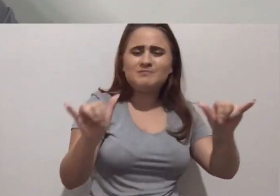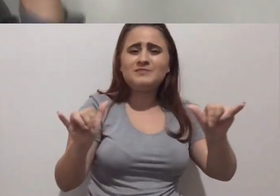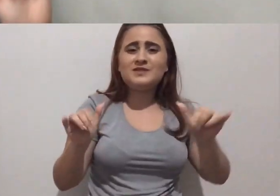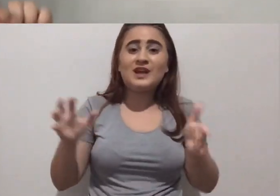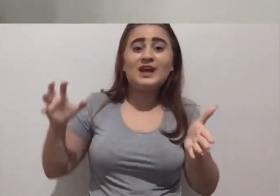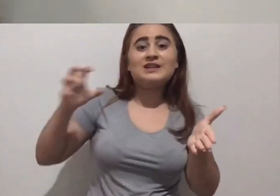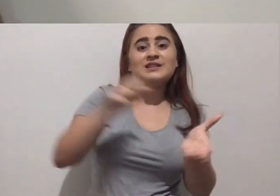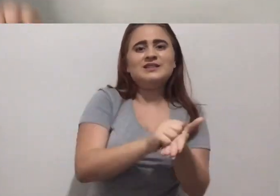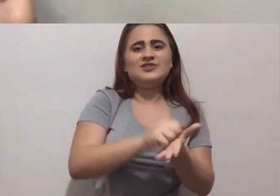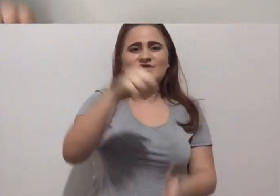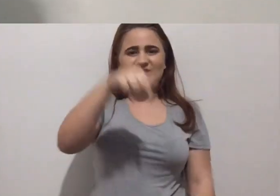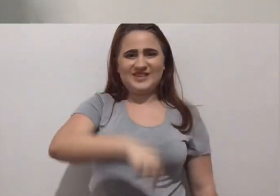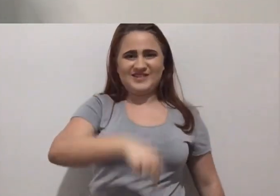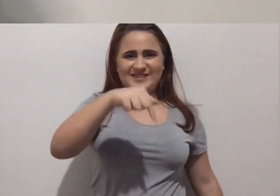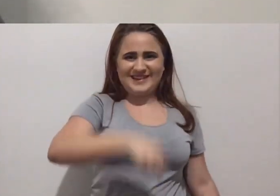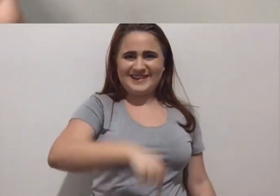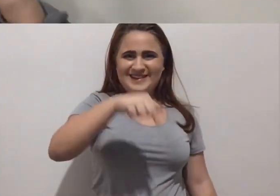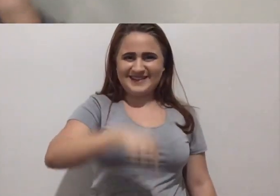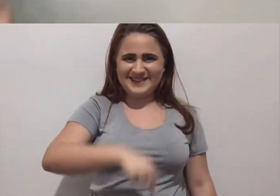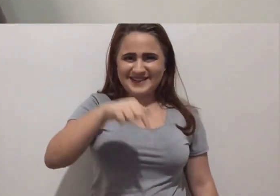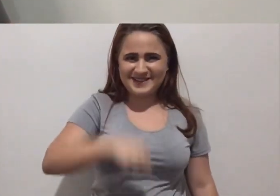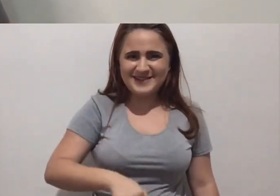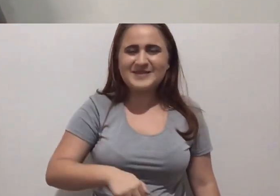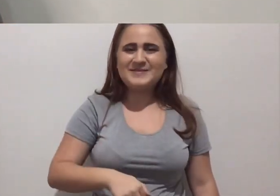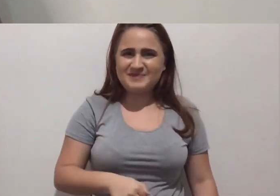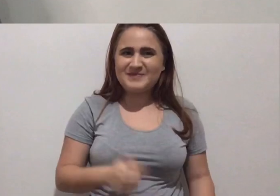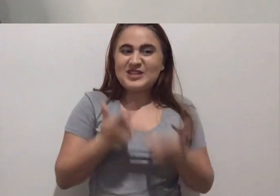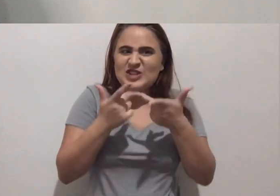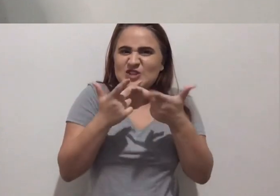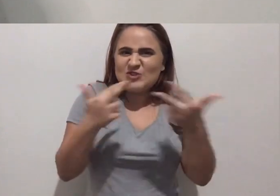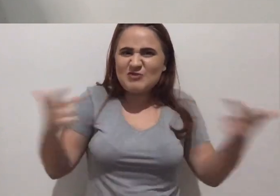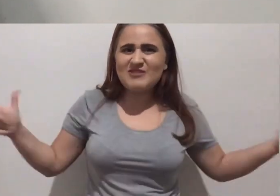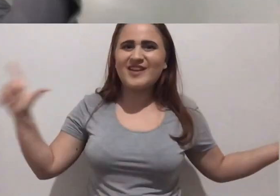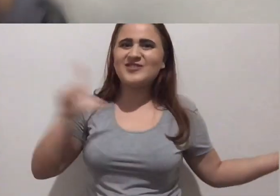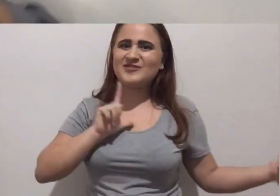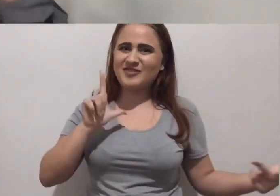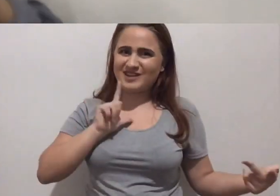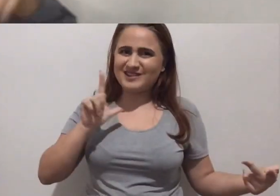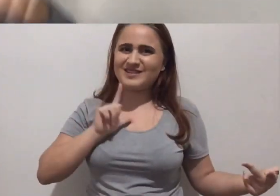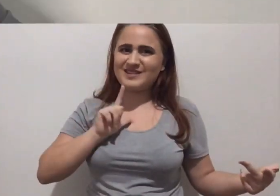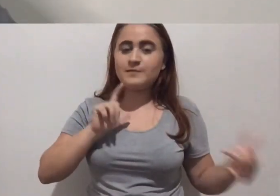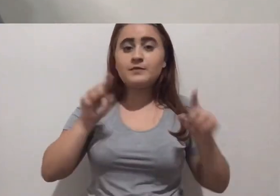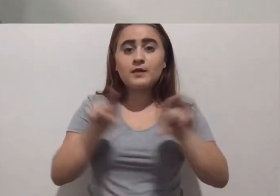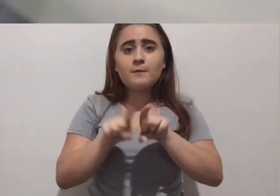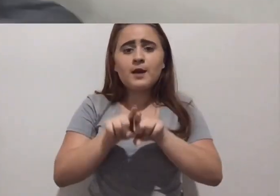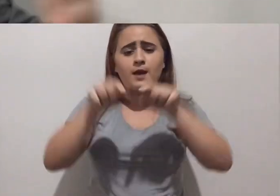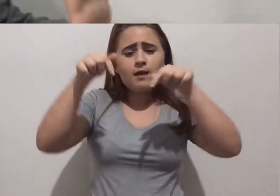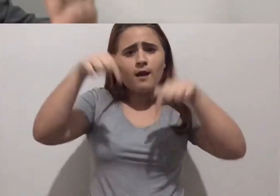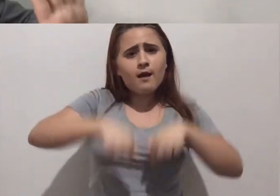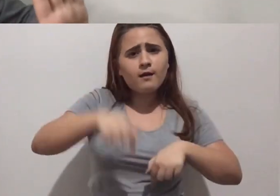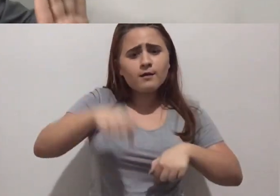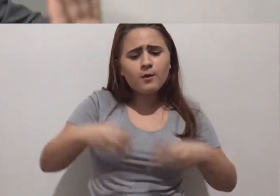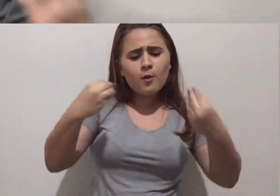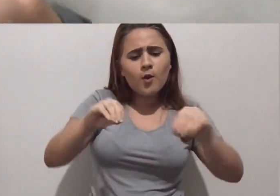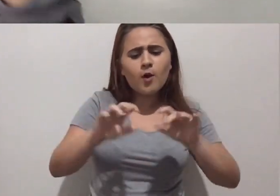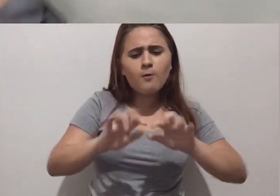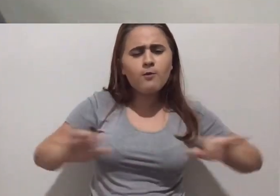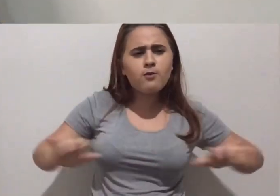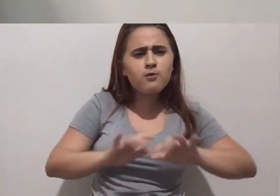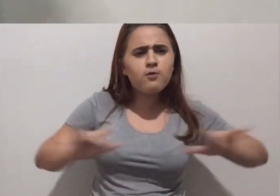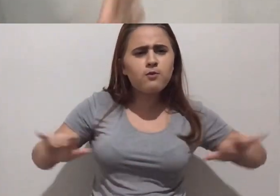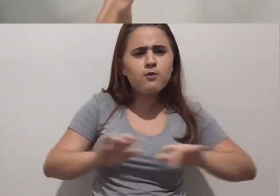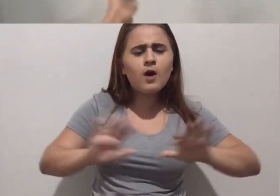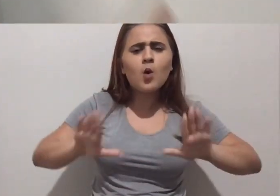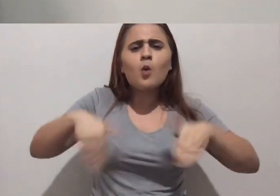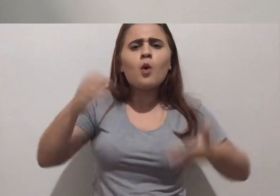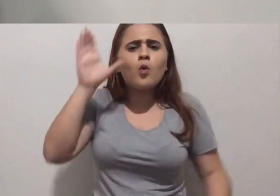canal. Escreve aqui no canal pra ficar por dentro de mais novidades, tá? Deixem aqui embaixo qual curiosidade dessas que eu te